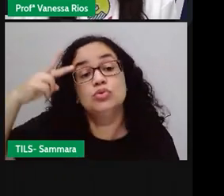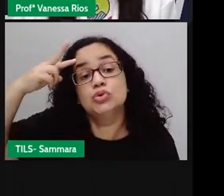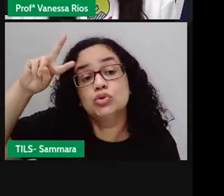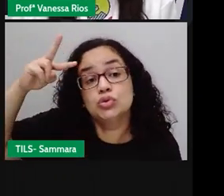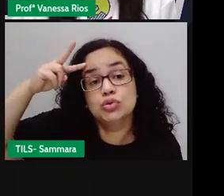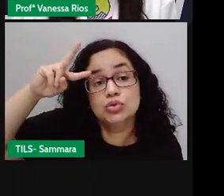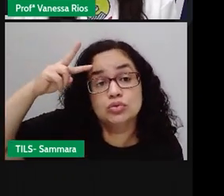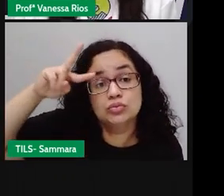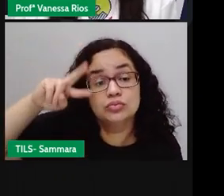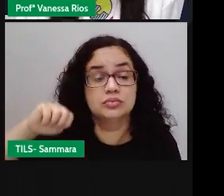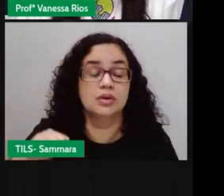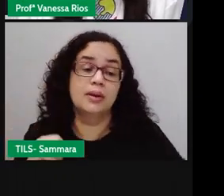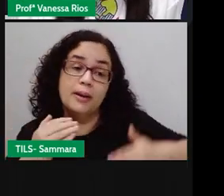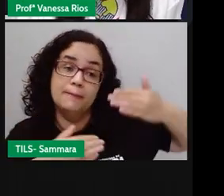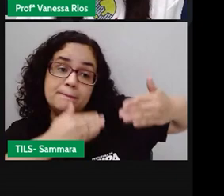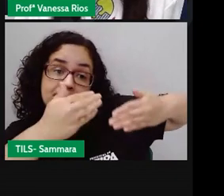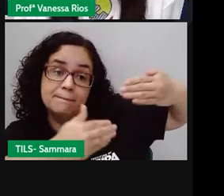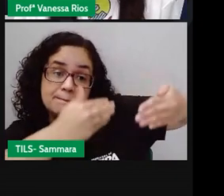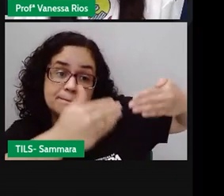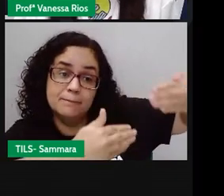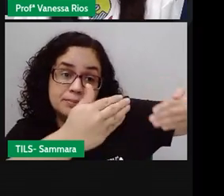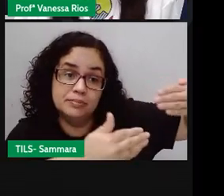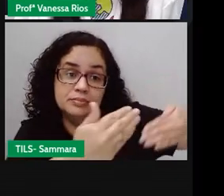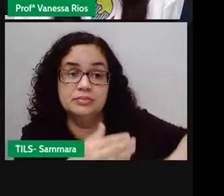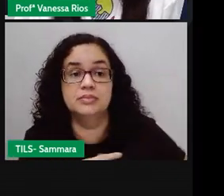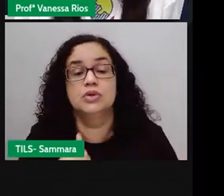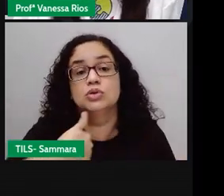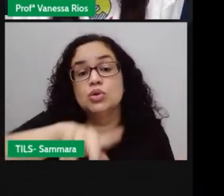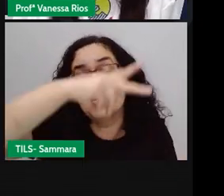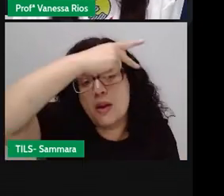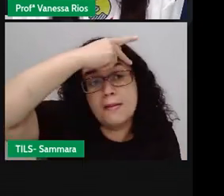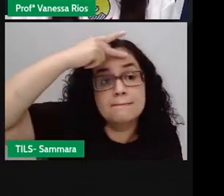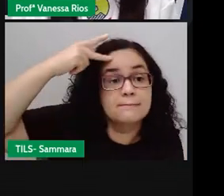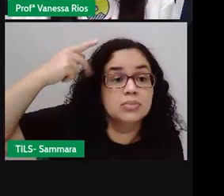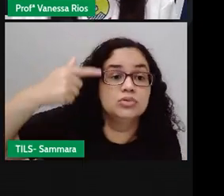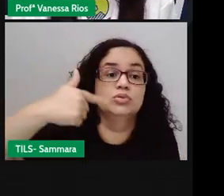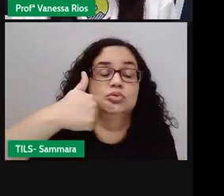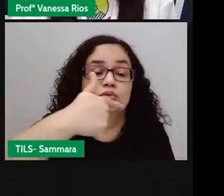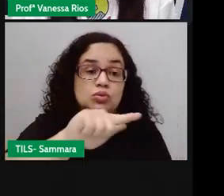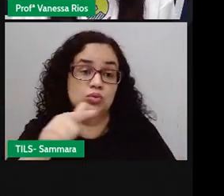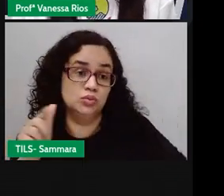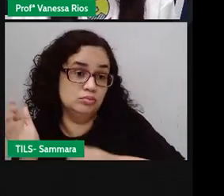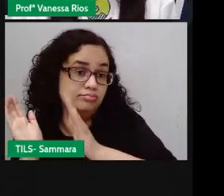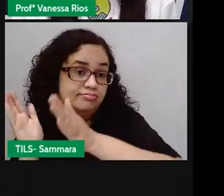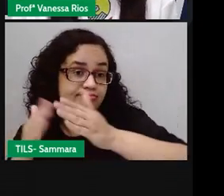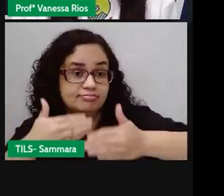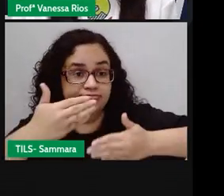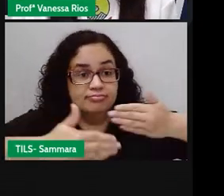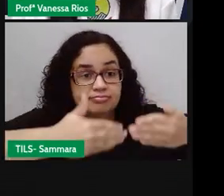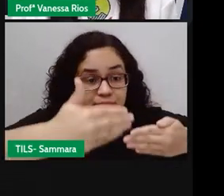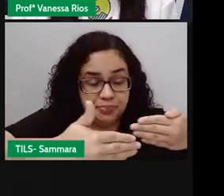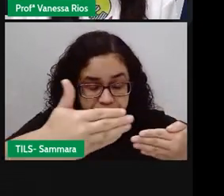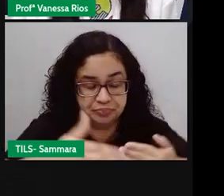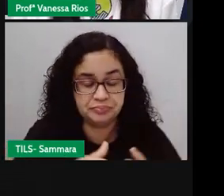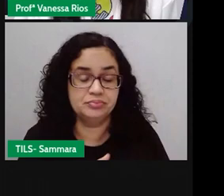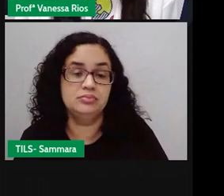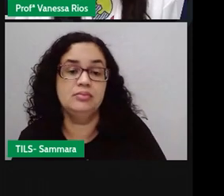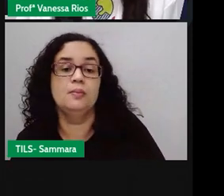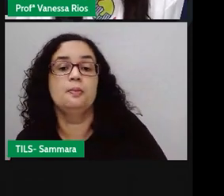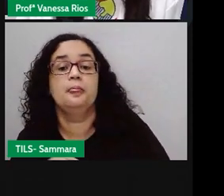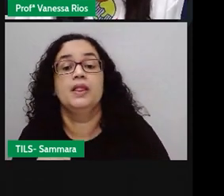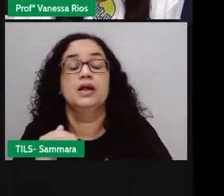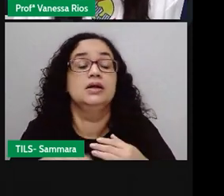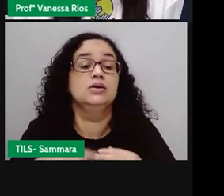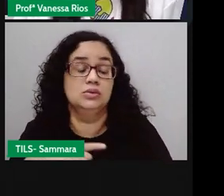que eram passadas, né? De uma pessoa para a outra no decorrer dos tempos. Com os